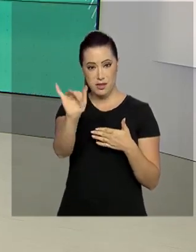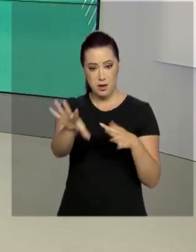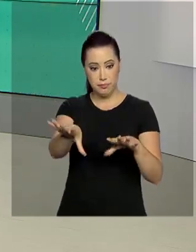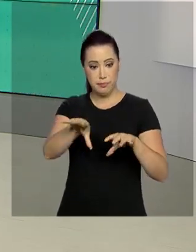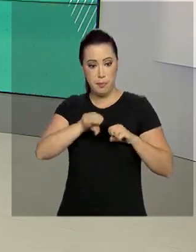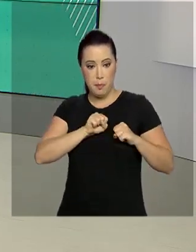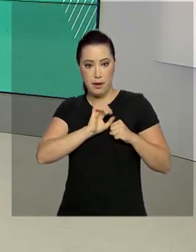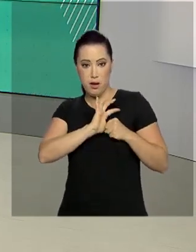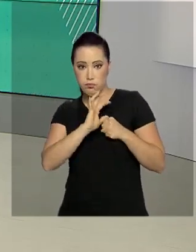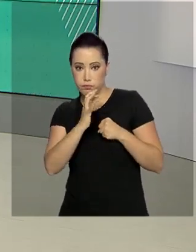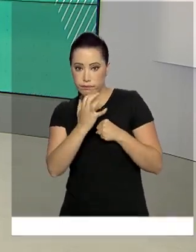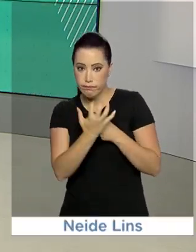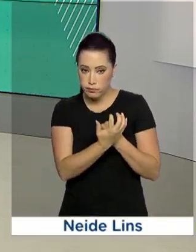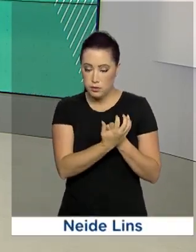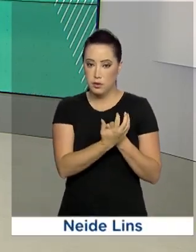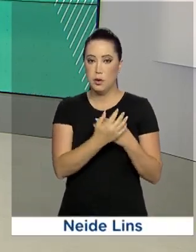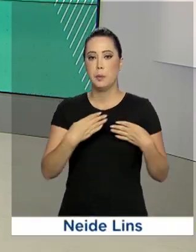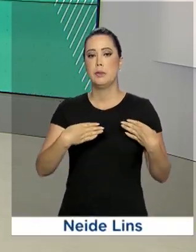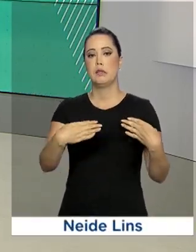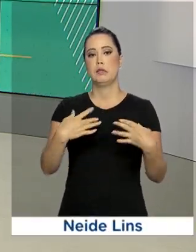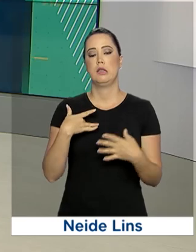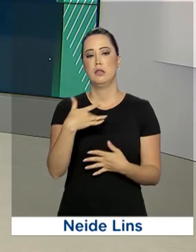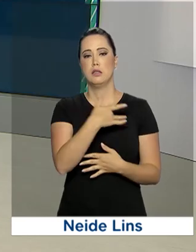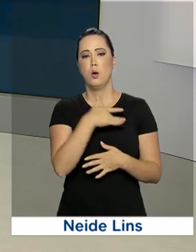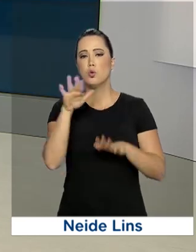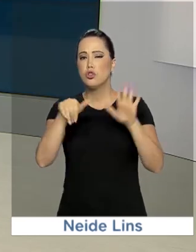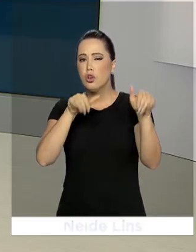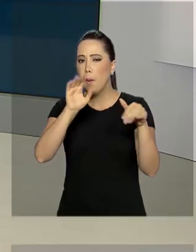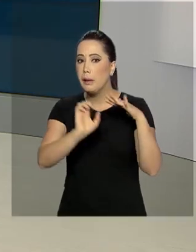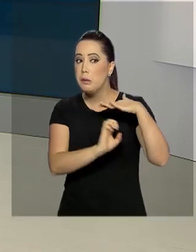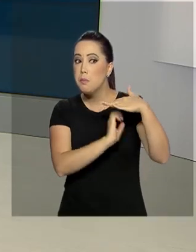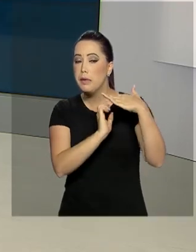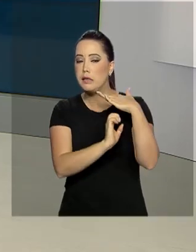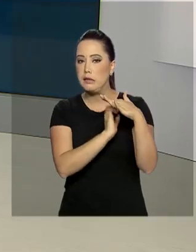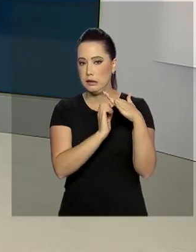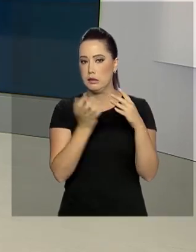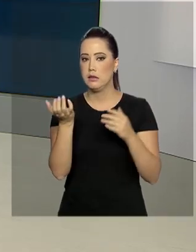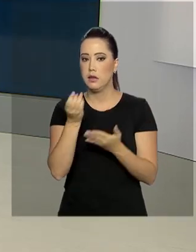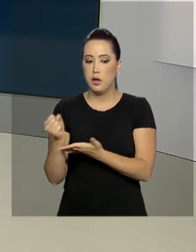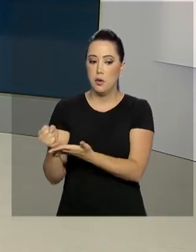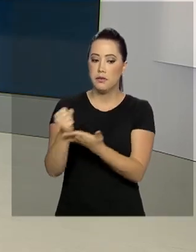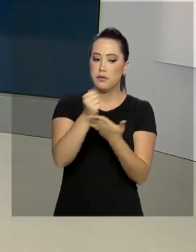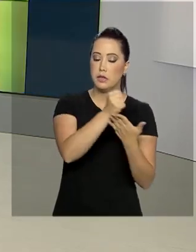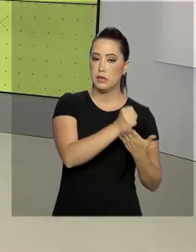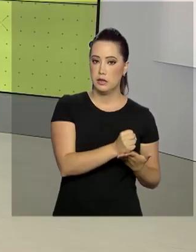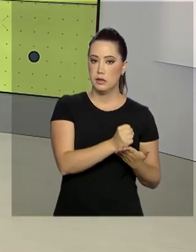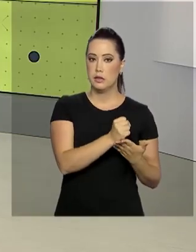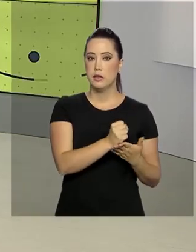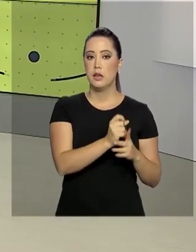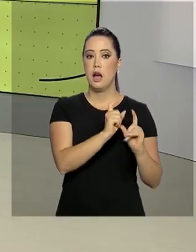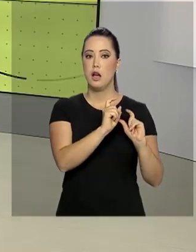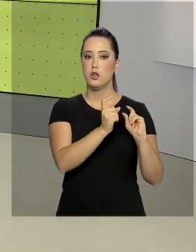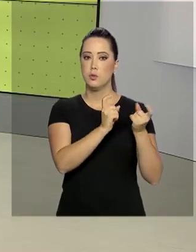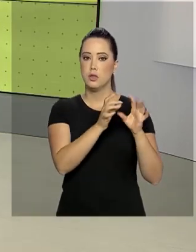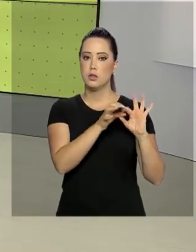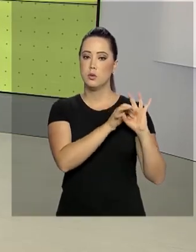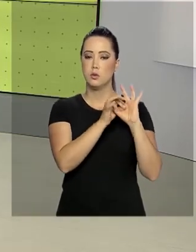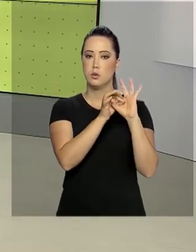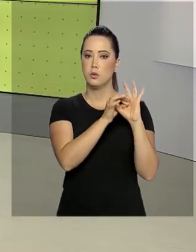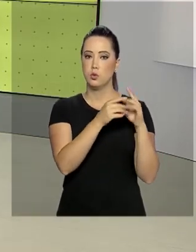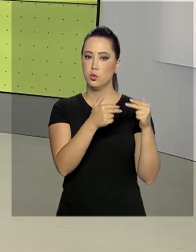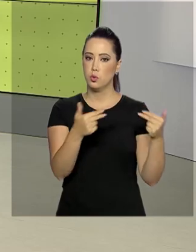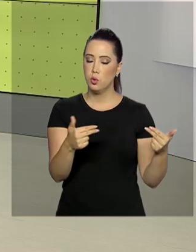coronavírus. O Ministério da Saúde convoca empresas interessadas em fornecer serviços de gestão integrada de